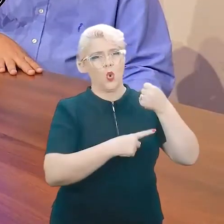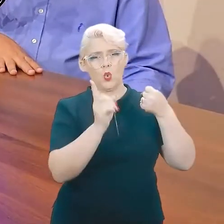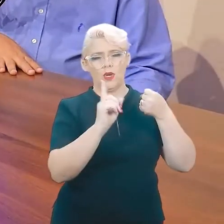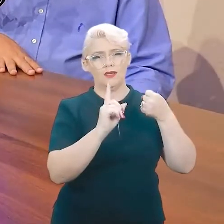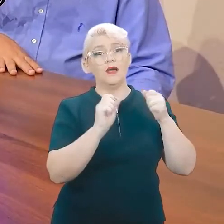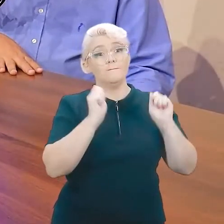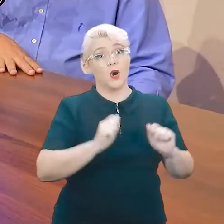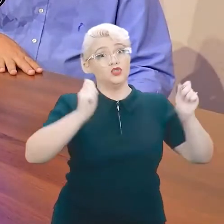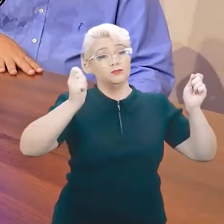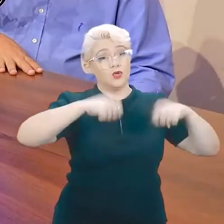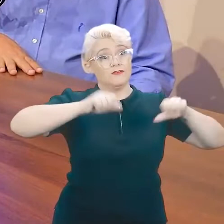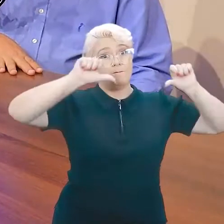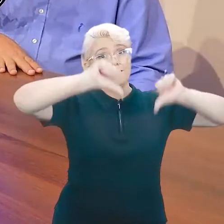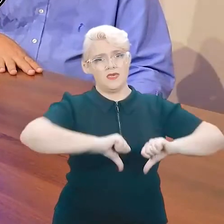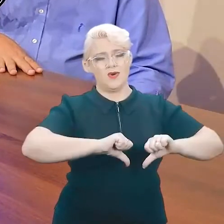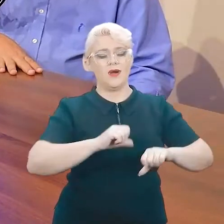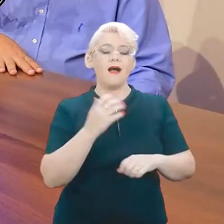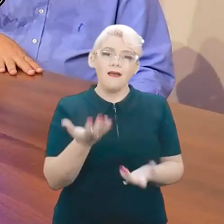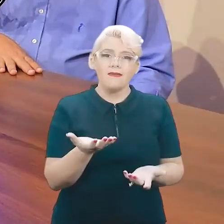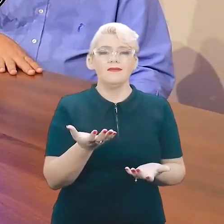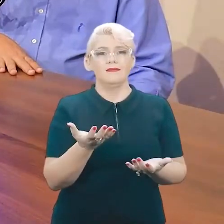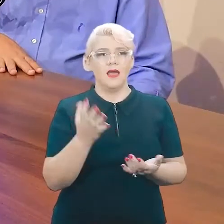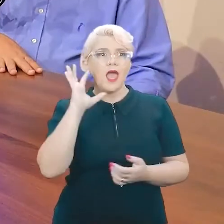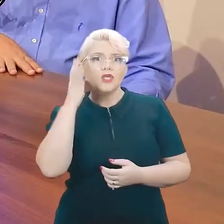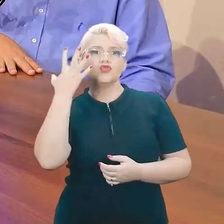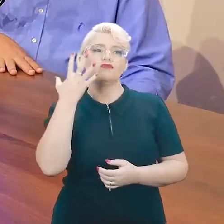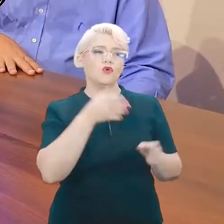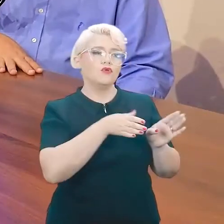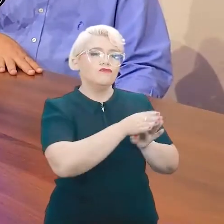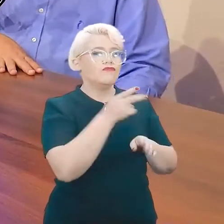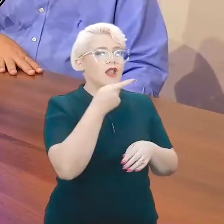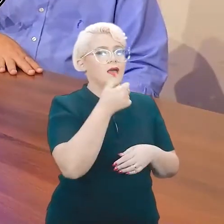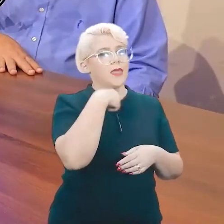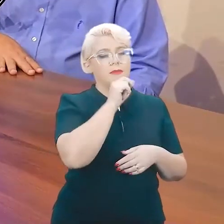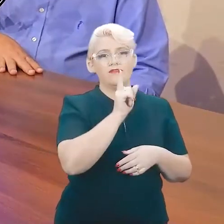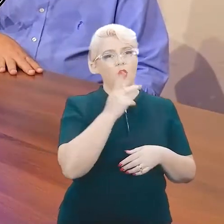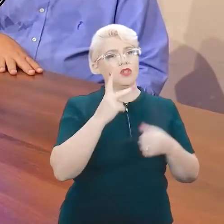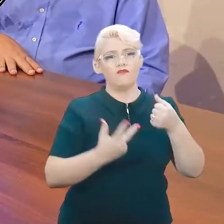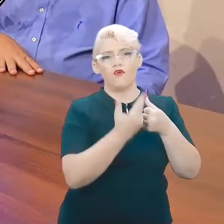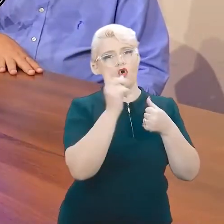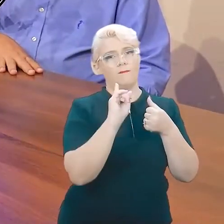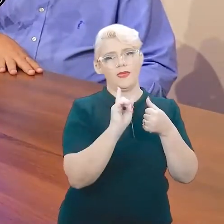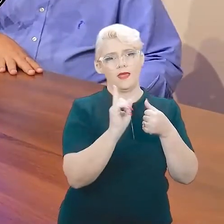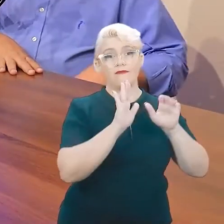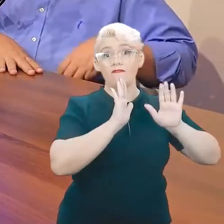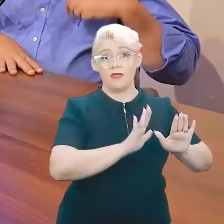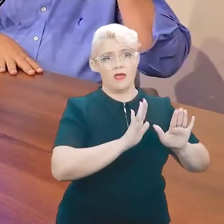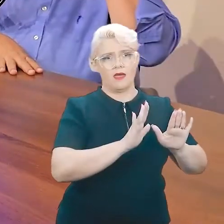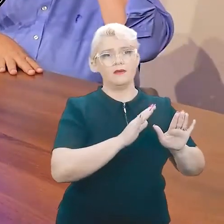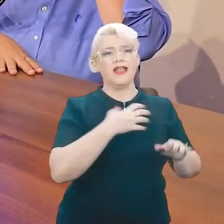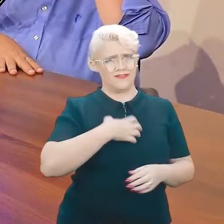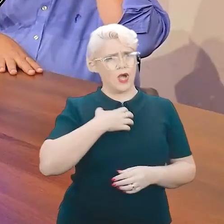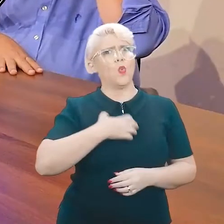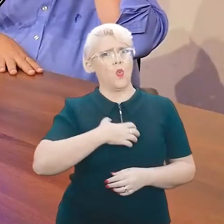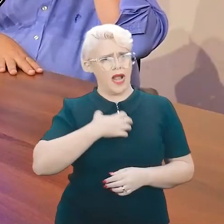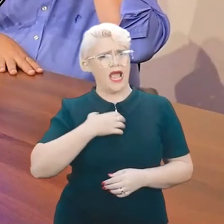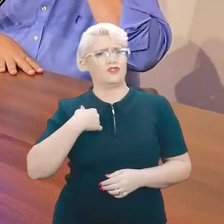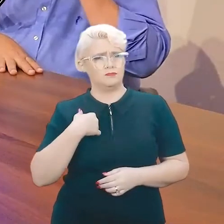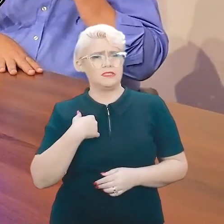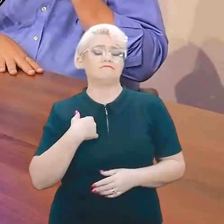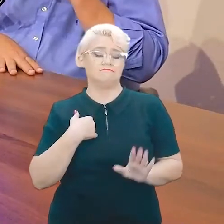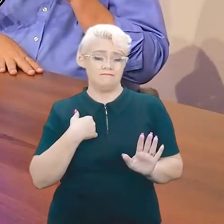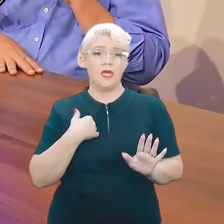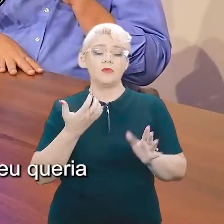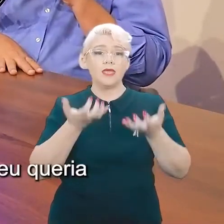estar pior, entendeu? Sim. Aí ele foi chegando na minha mãe e falou, ó, eu não vou mexer nela. Ela vai ficar muito brava, porque ela queria